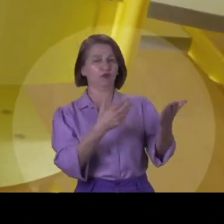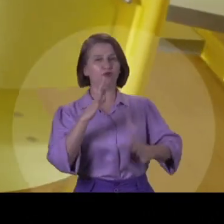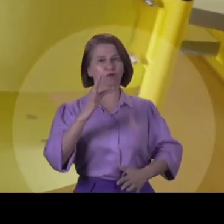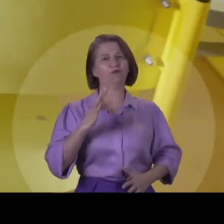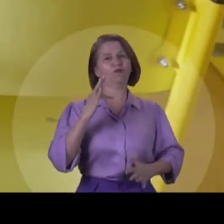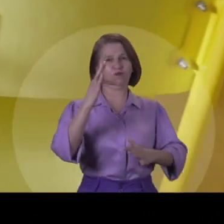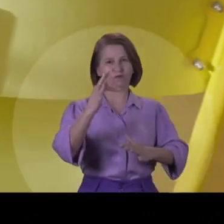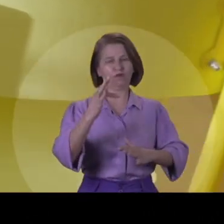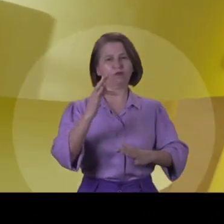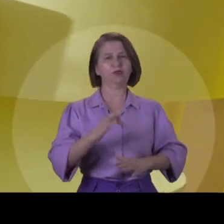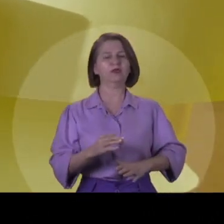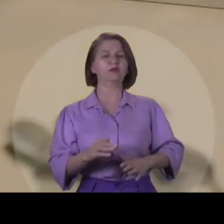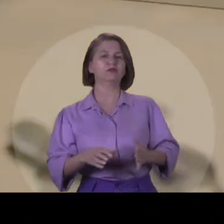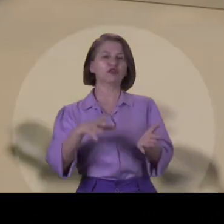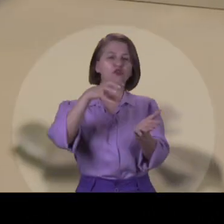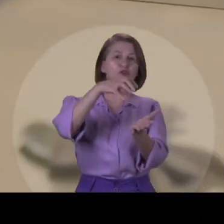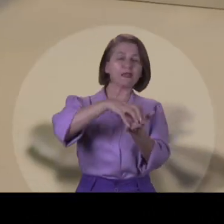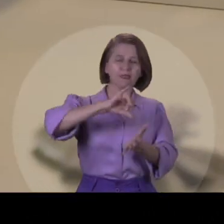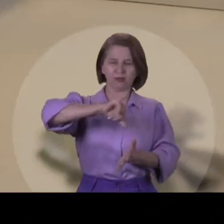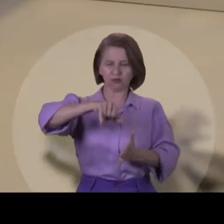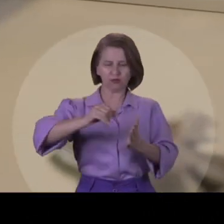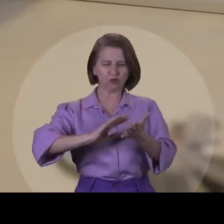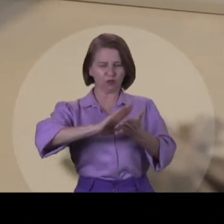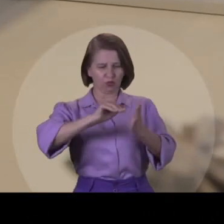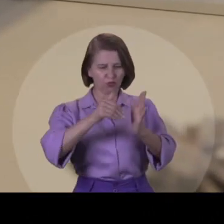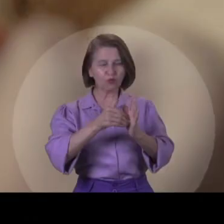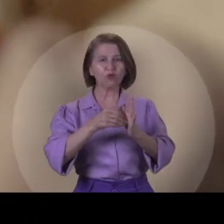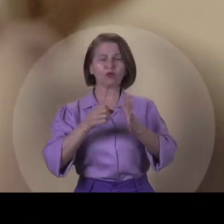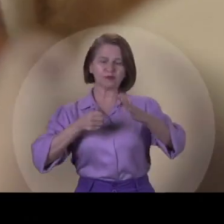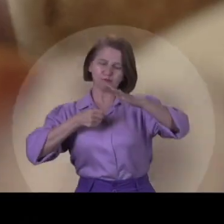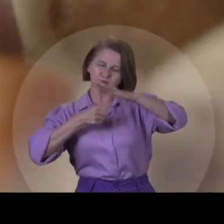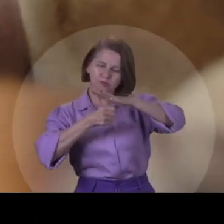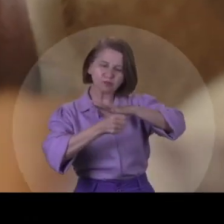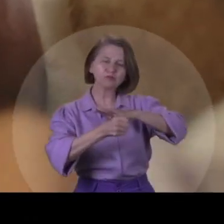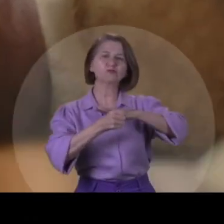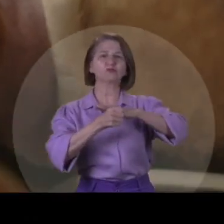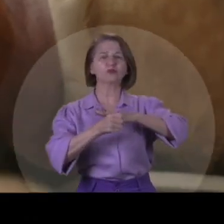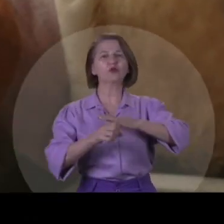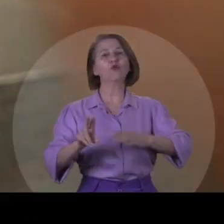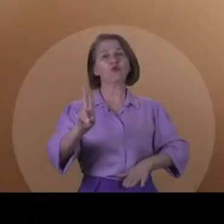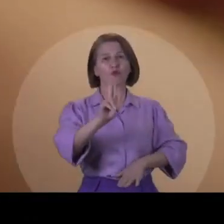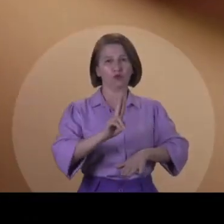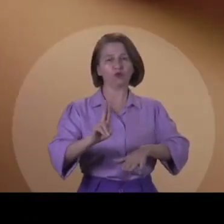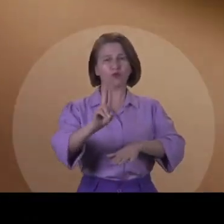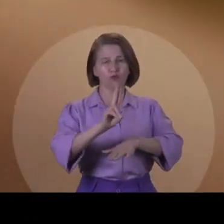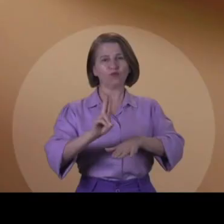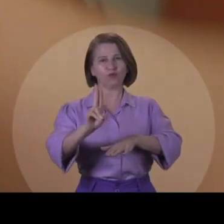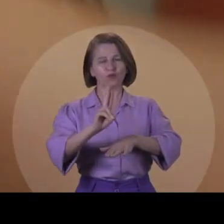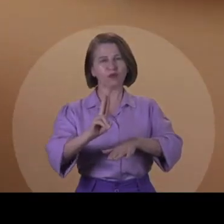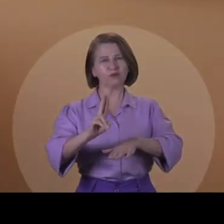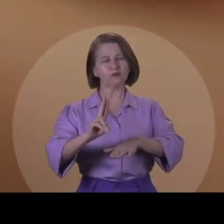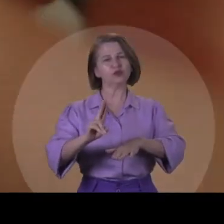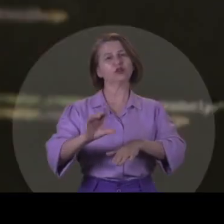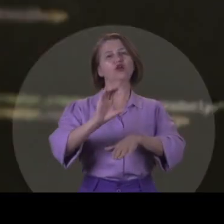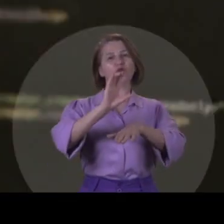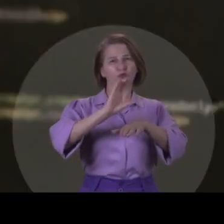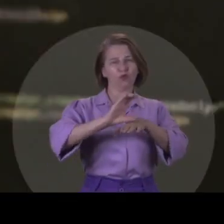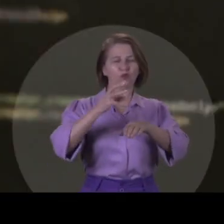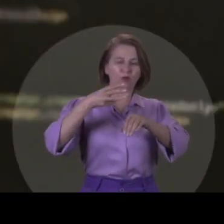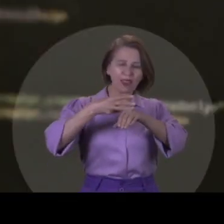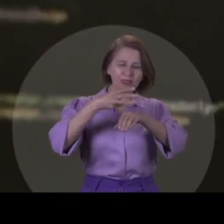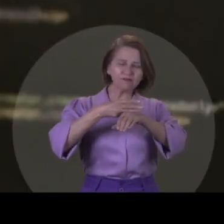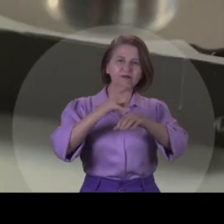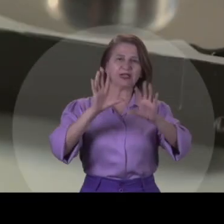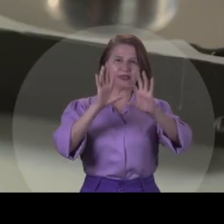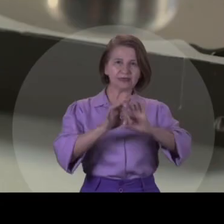de centros de oportunidades, onde todos os jovens vão poder estar ali utilizando e usufruindo de vários serviços, como Wi-Fi